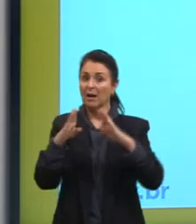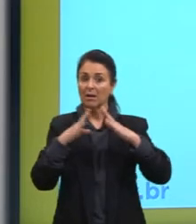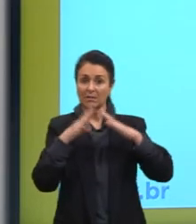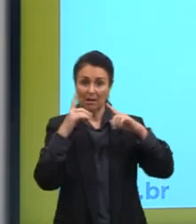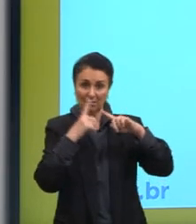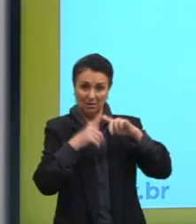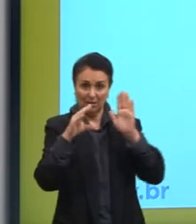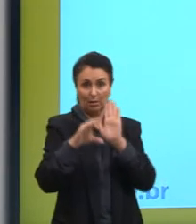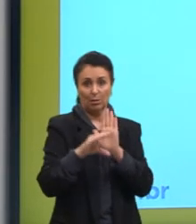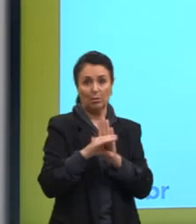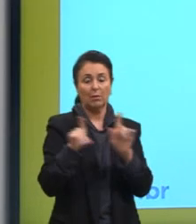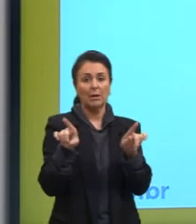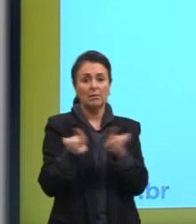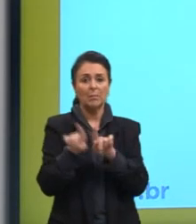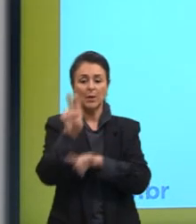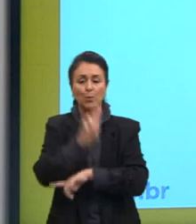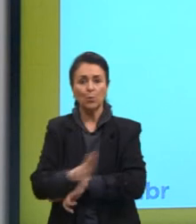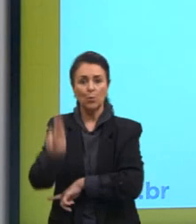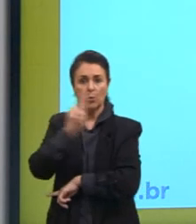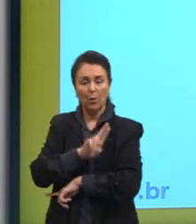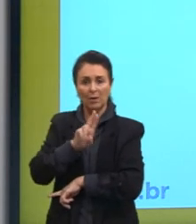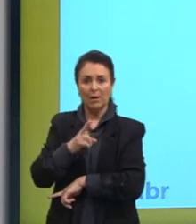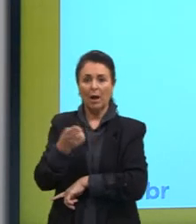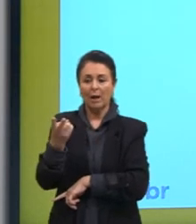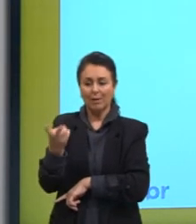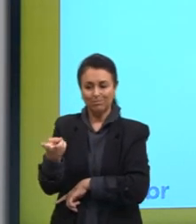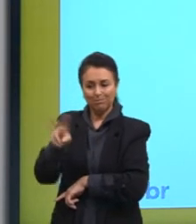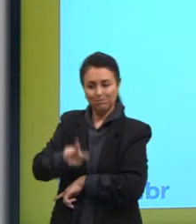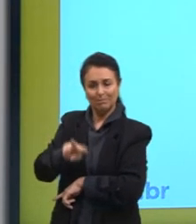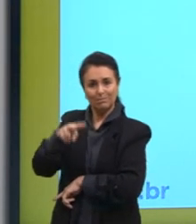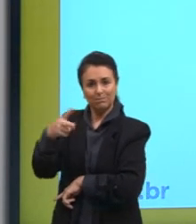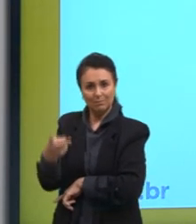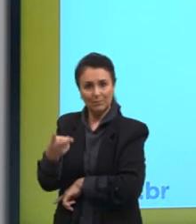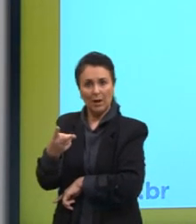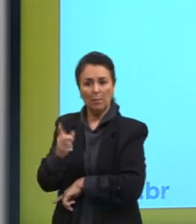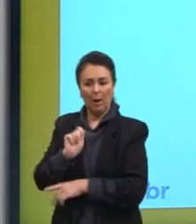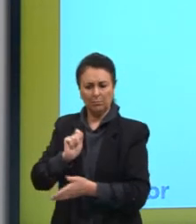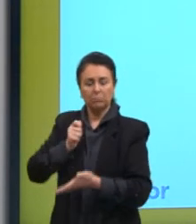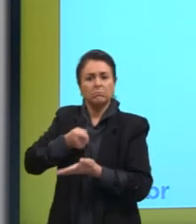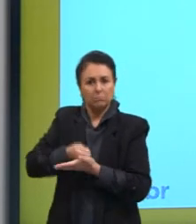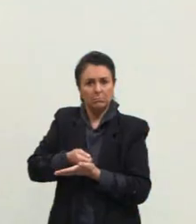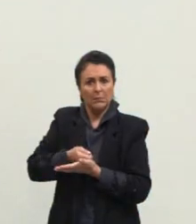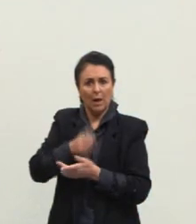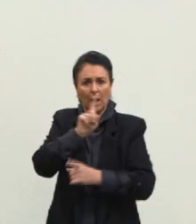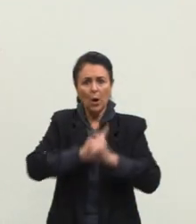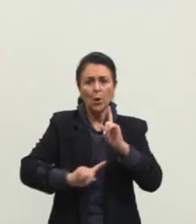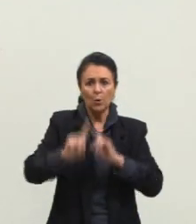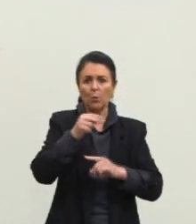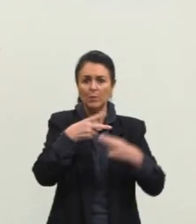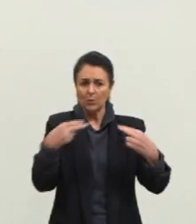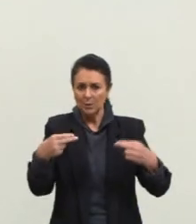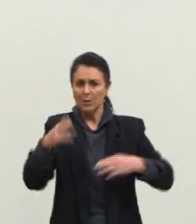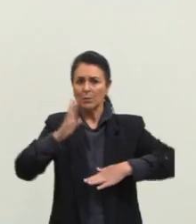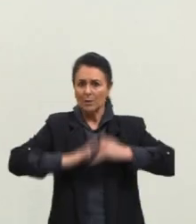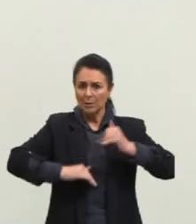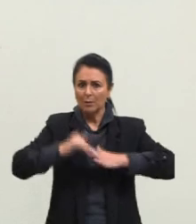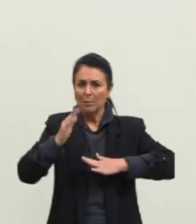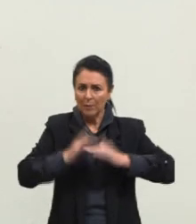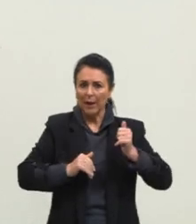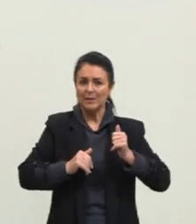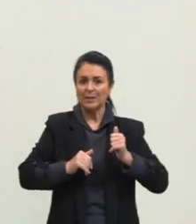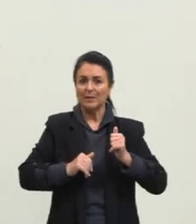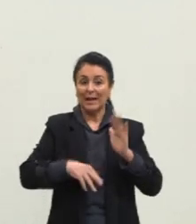usa essa contrarreforma para afirmar algumas das suas práticas, alguns dos seus